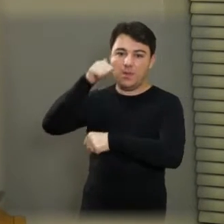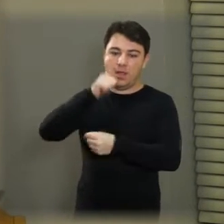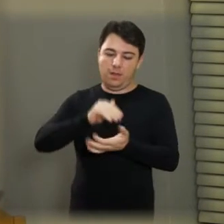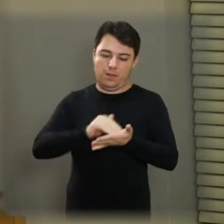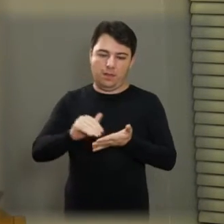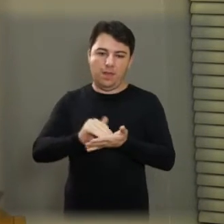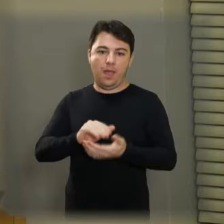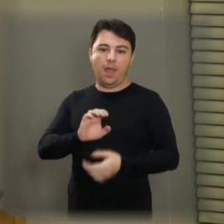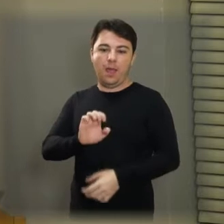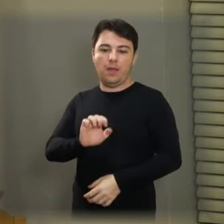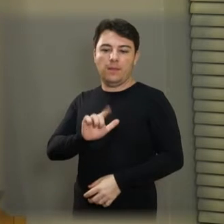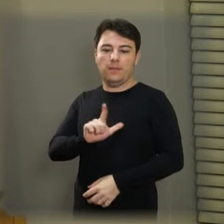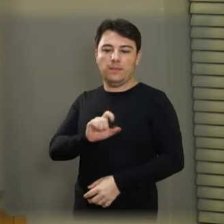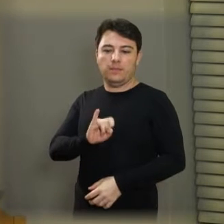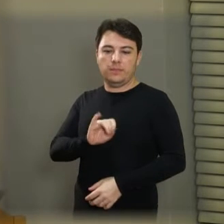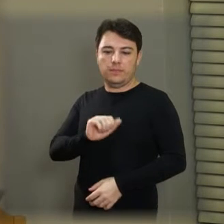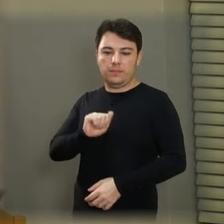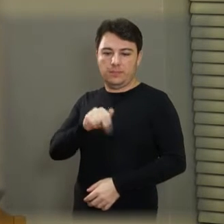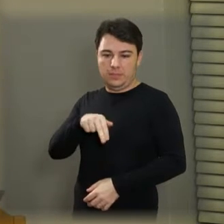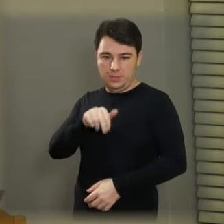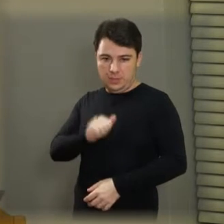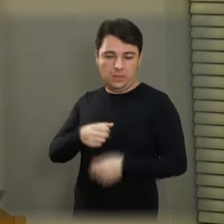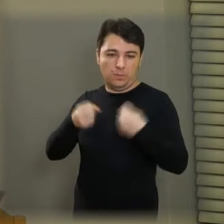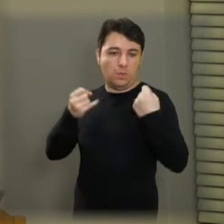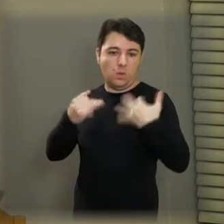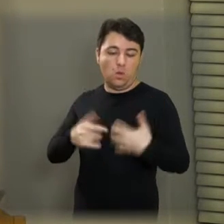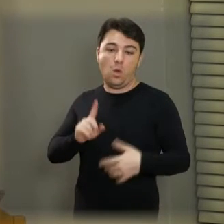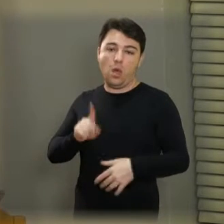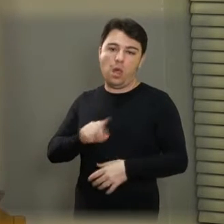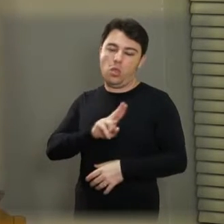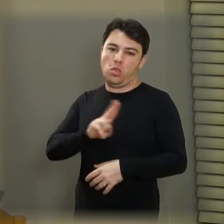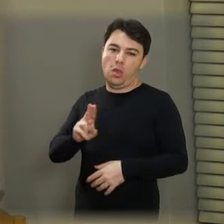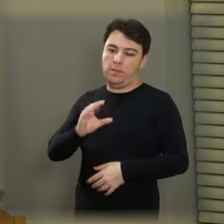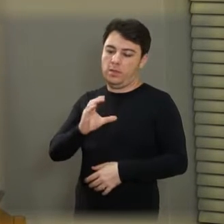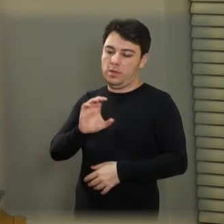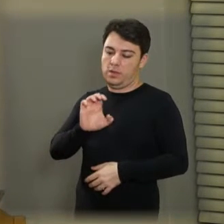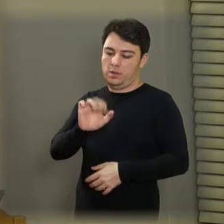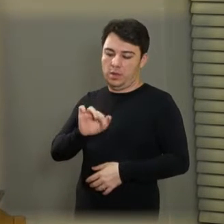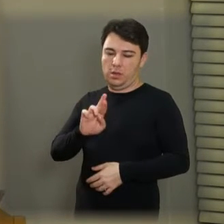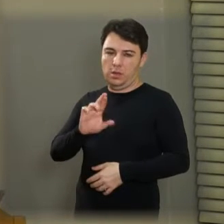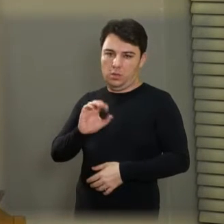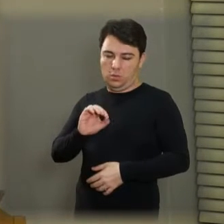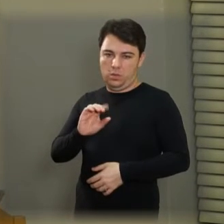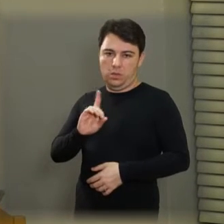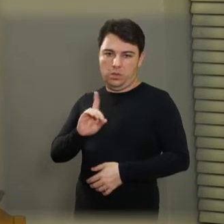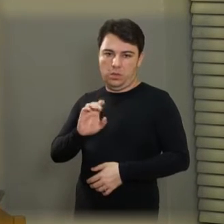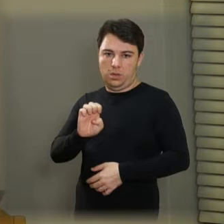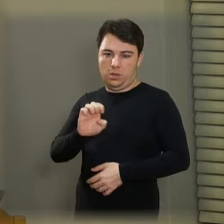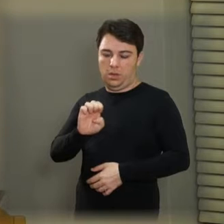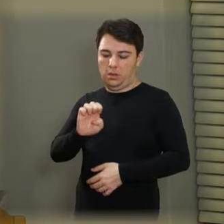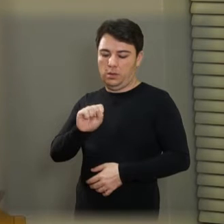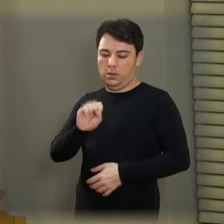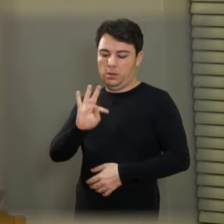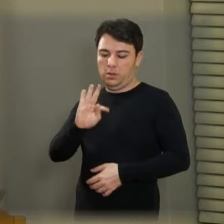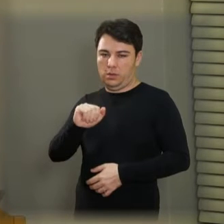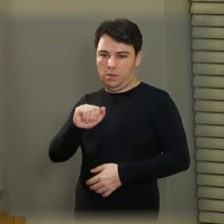que é um centro de estabilização. Porque nós sabemos que se o usuário chegar lá depois que for divulgado que é um